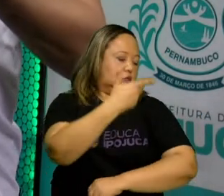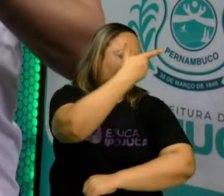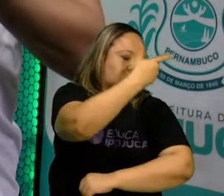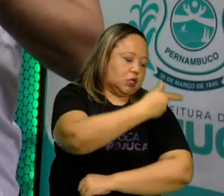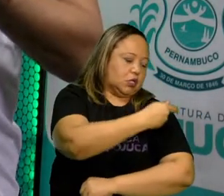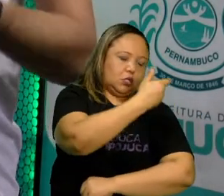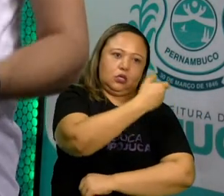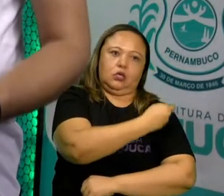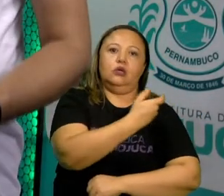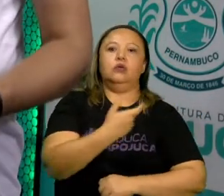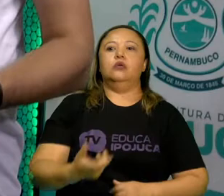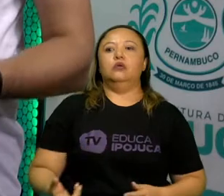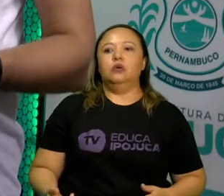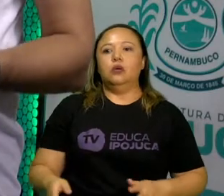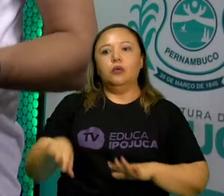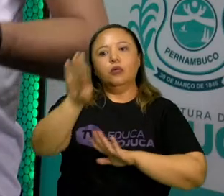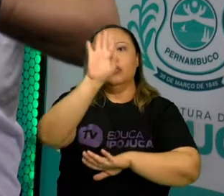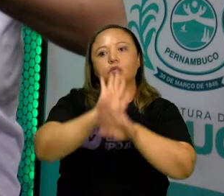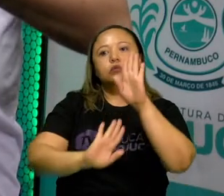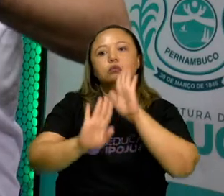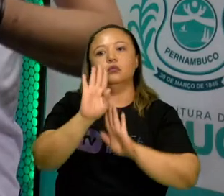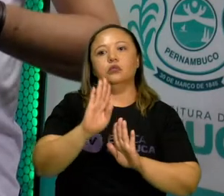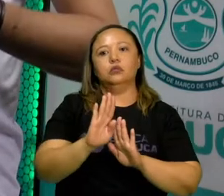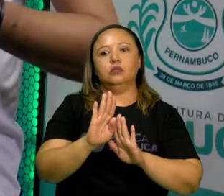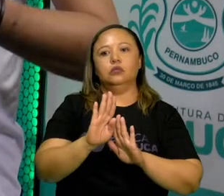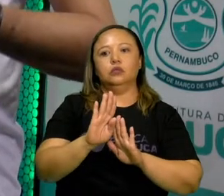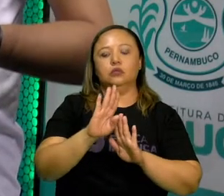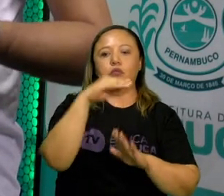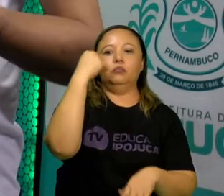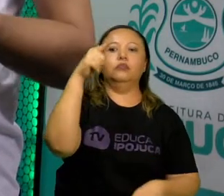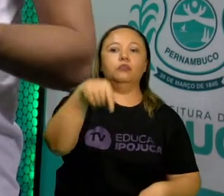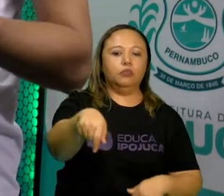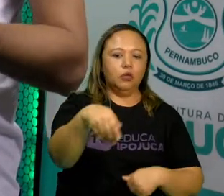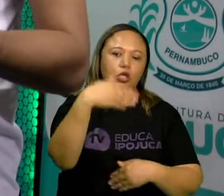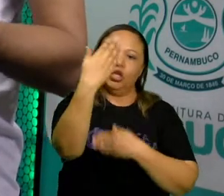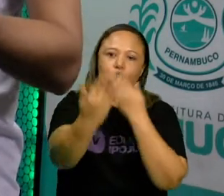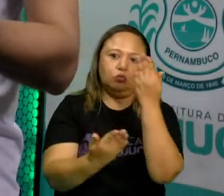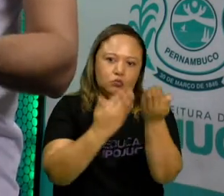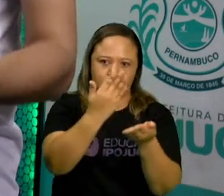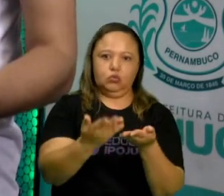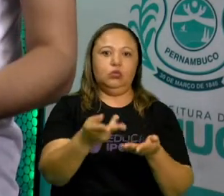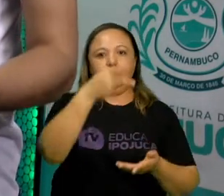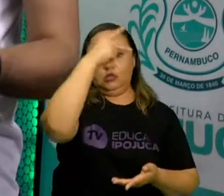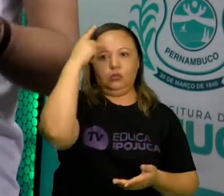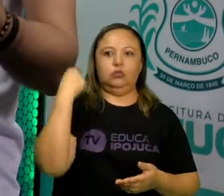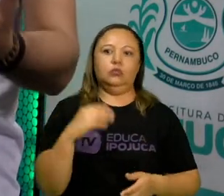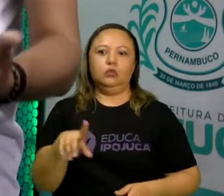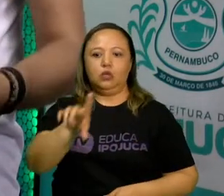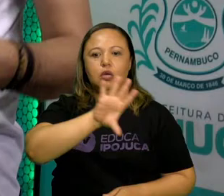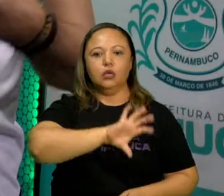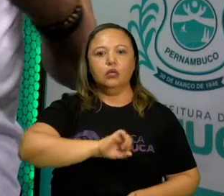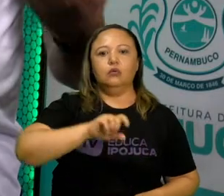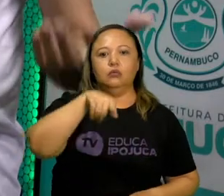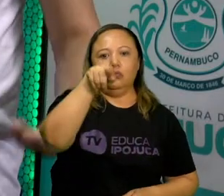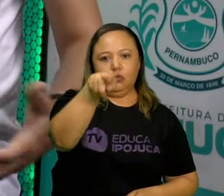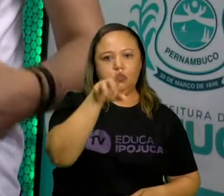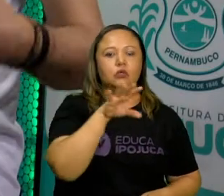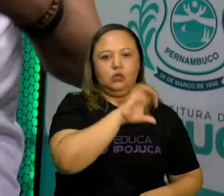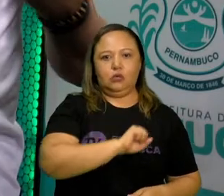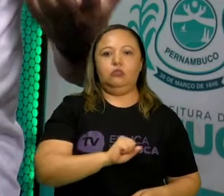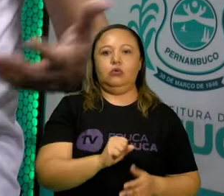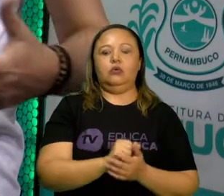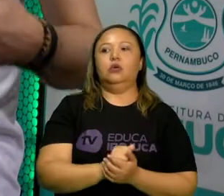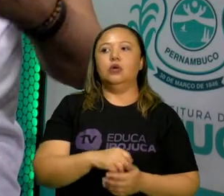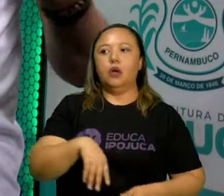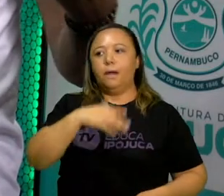tome esse cuidado, que você se proteja, que você proteja as pessoas que você ama. seus pais, seus irmãos,